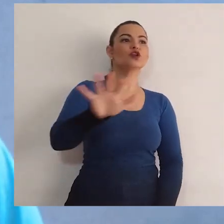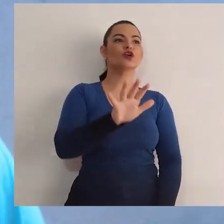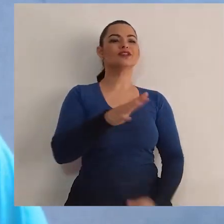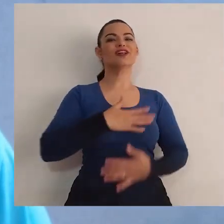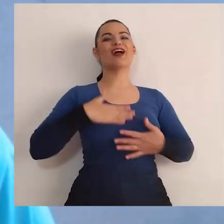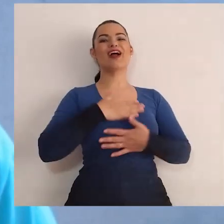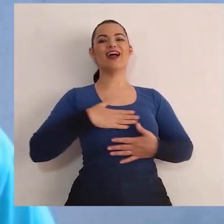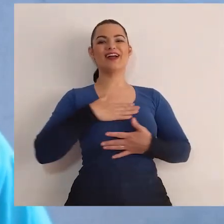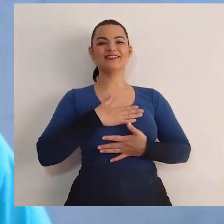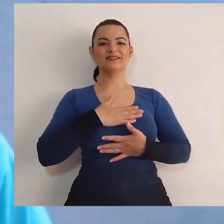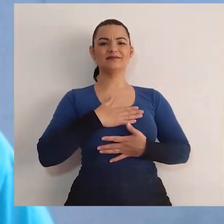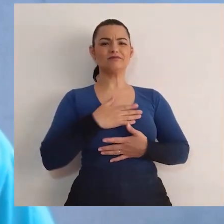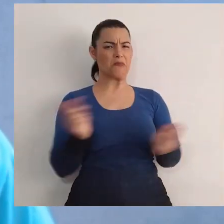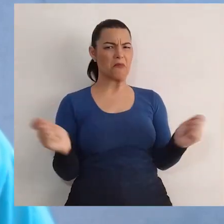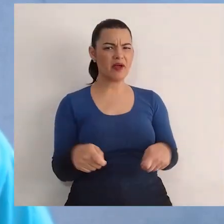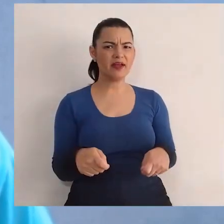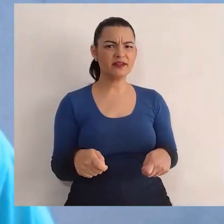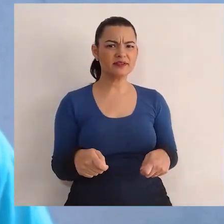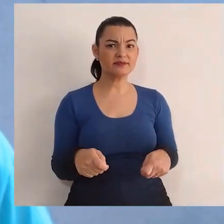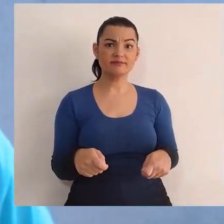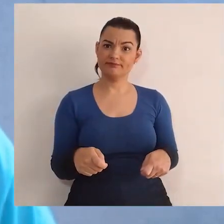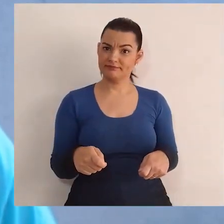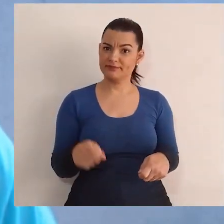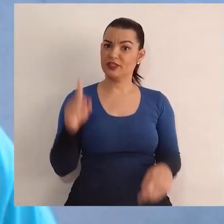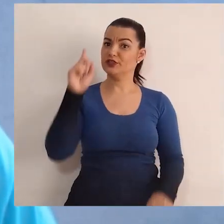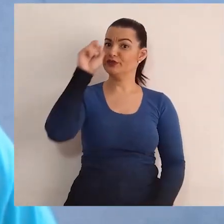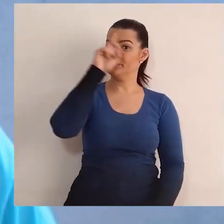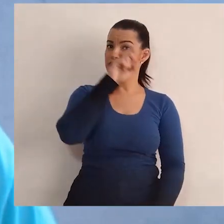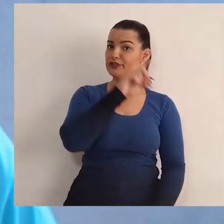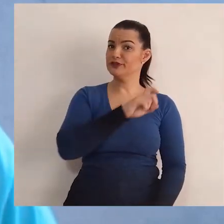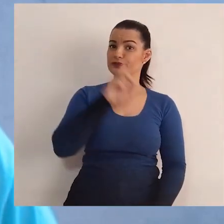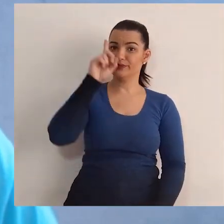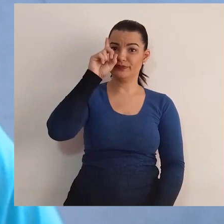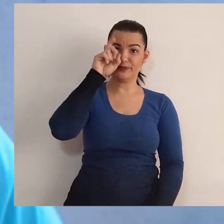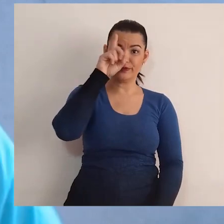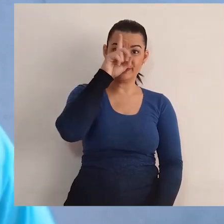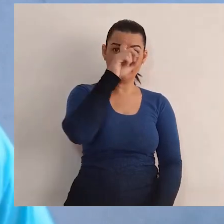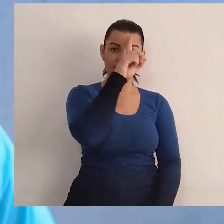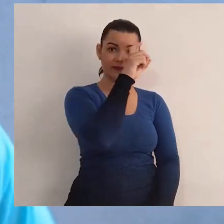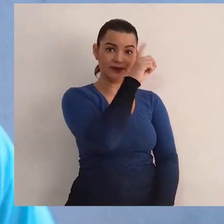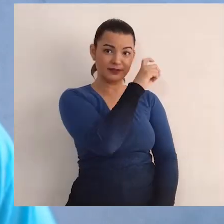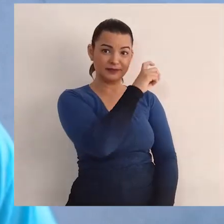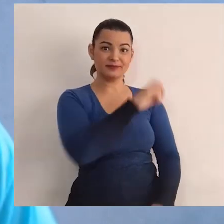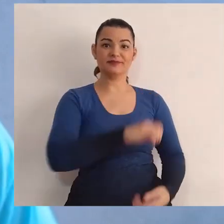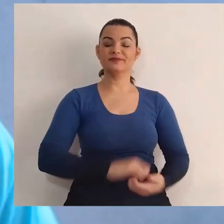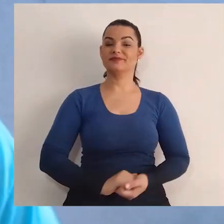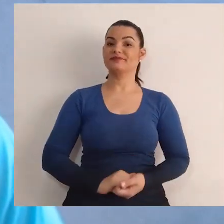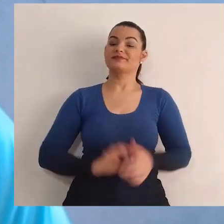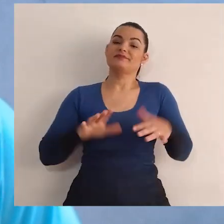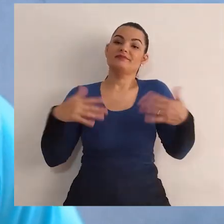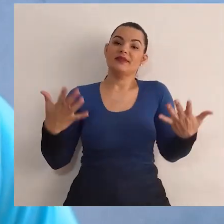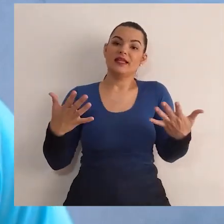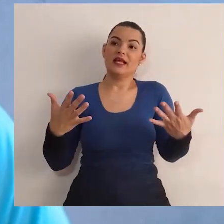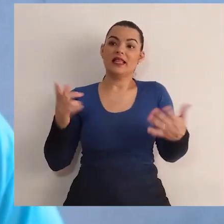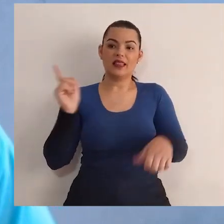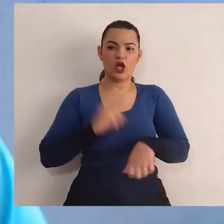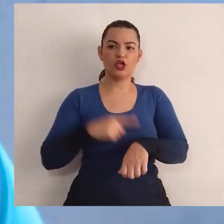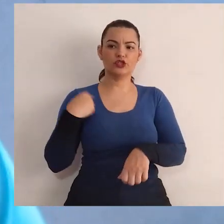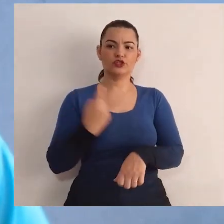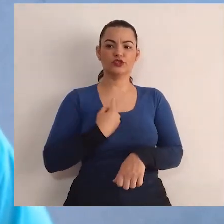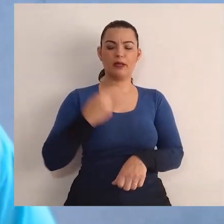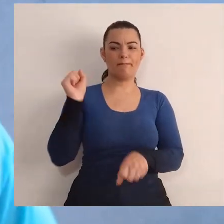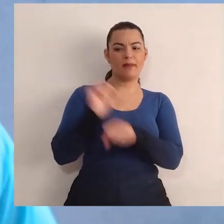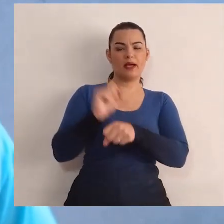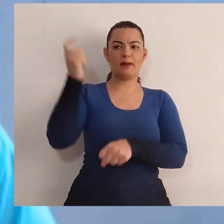% das pessoas. Isso é possível? É bem difícil, né? Então, quando nós